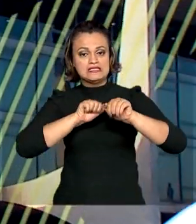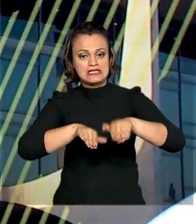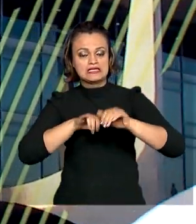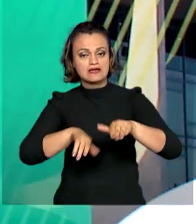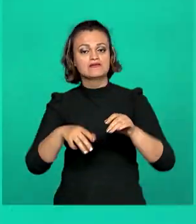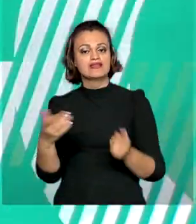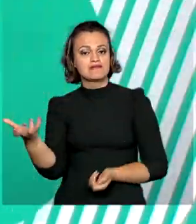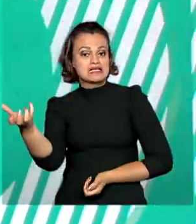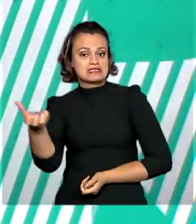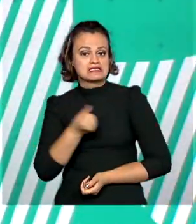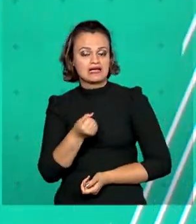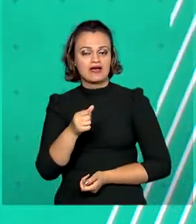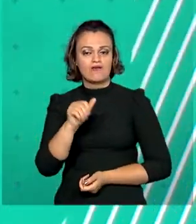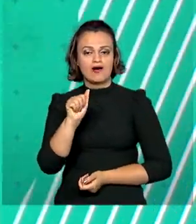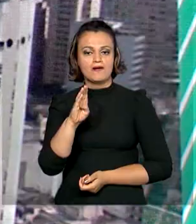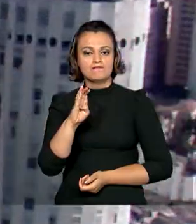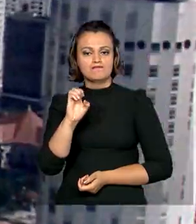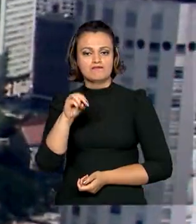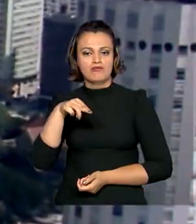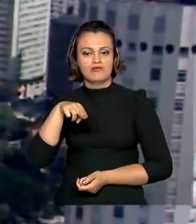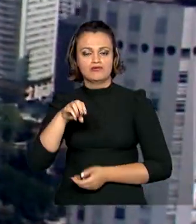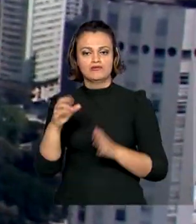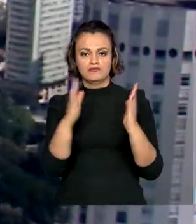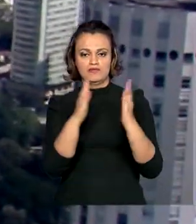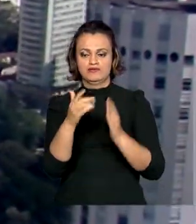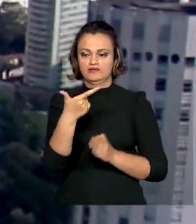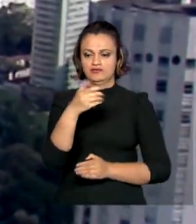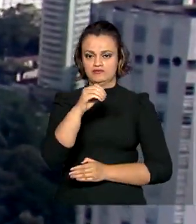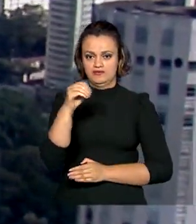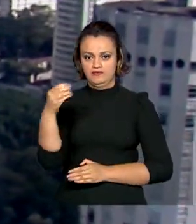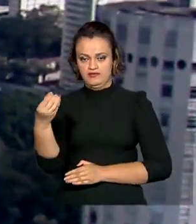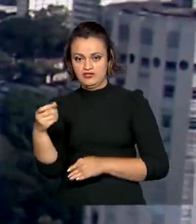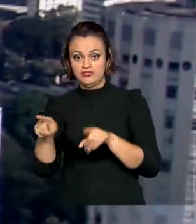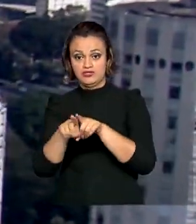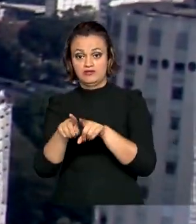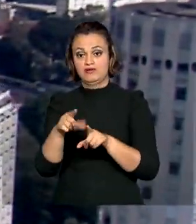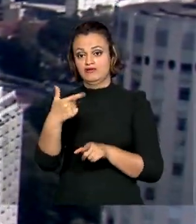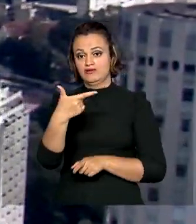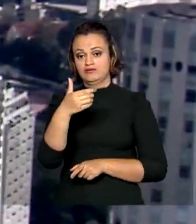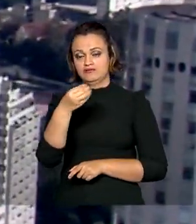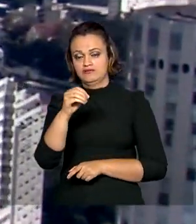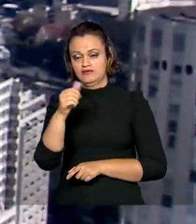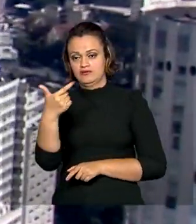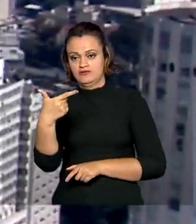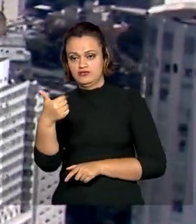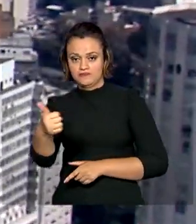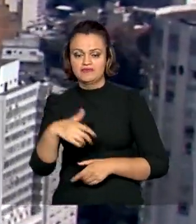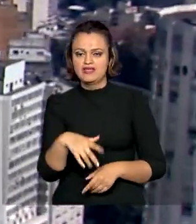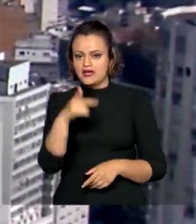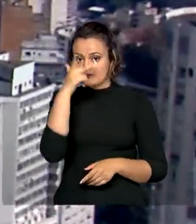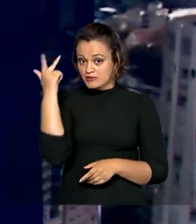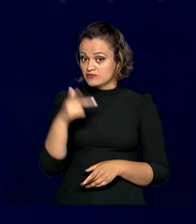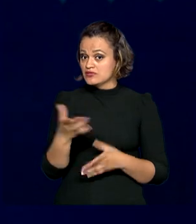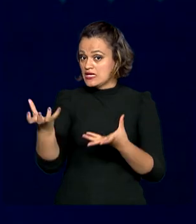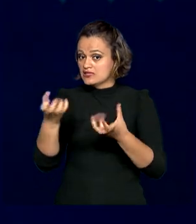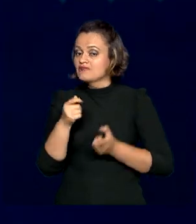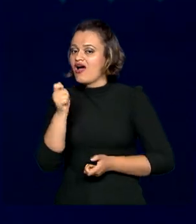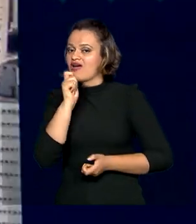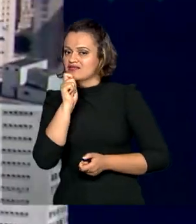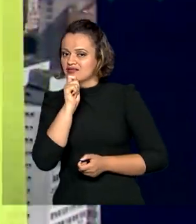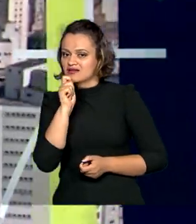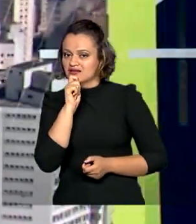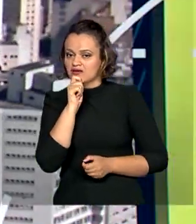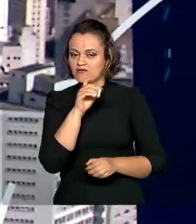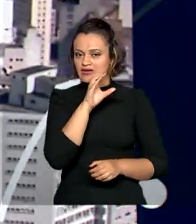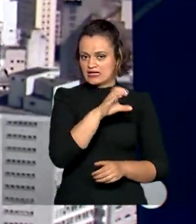a partir de hoje, o abono salarial 2020-2021. O pagamento é para aqueles que ainda não receberam por meio